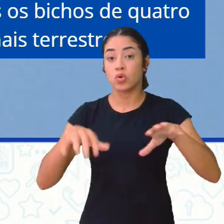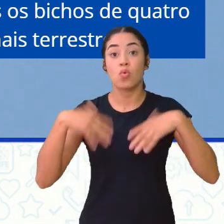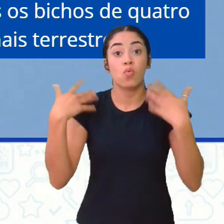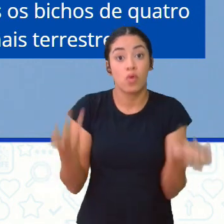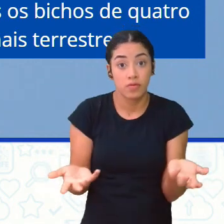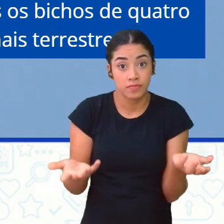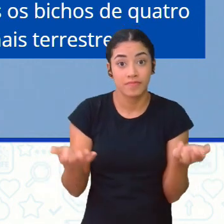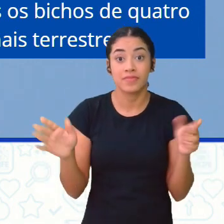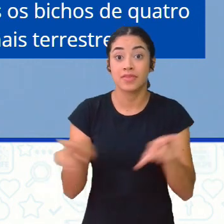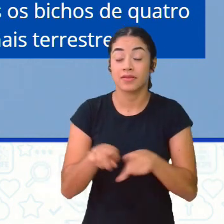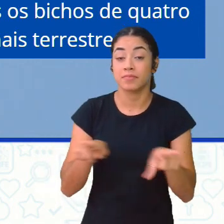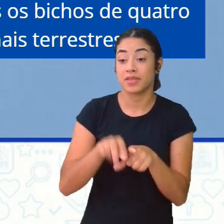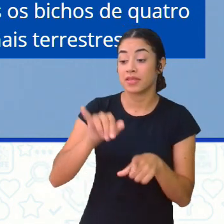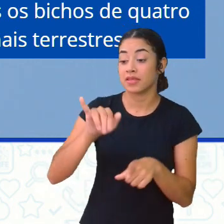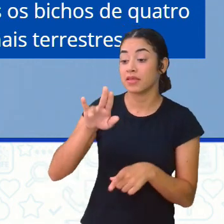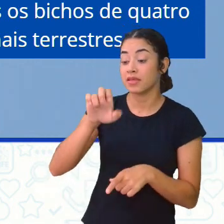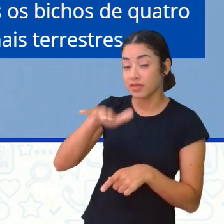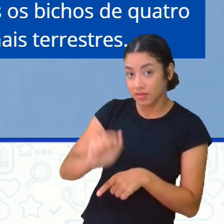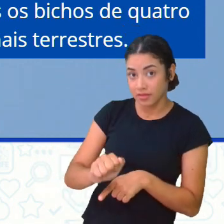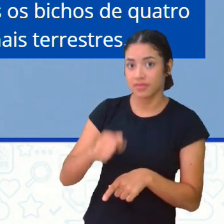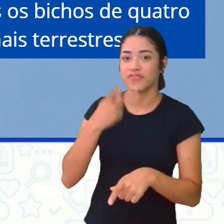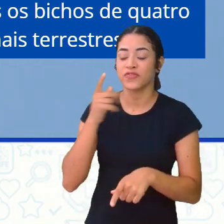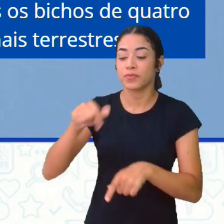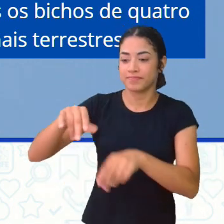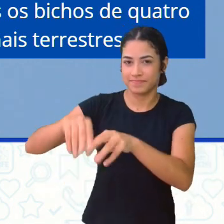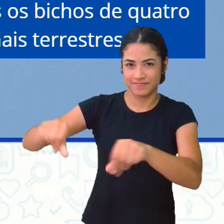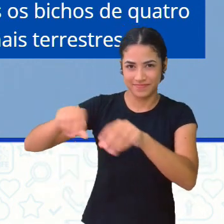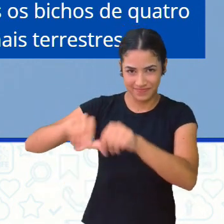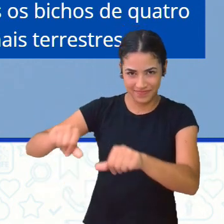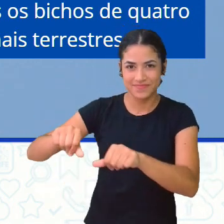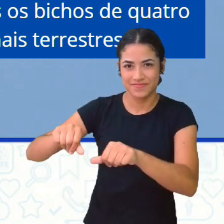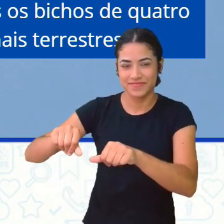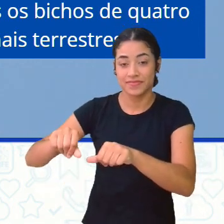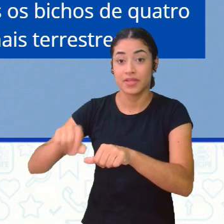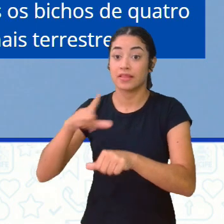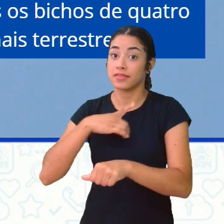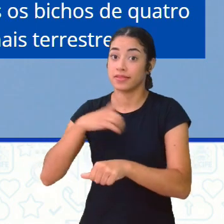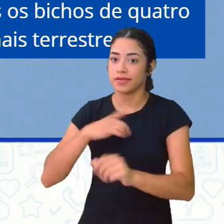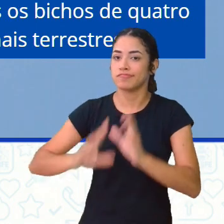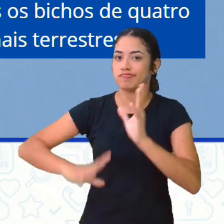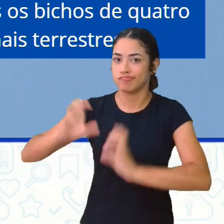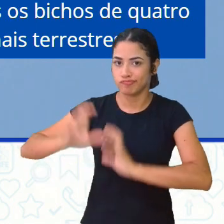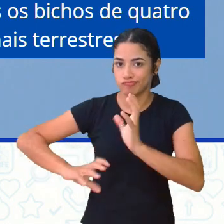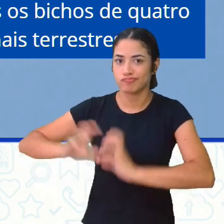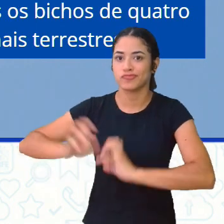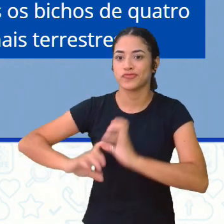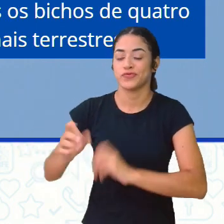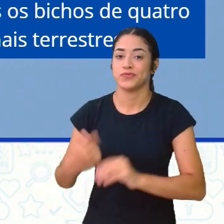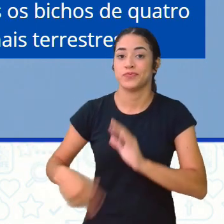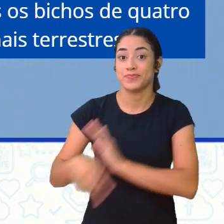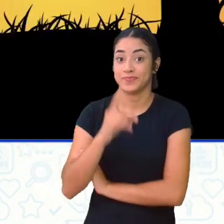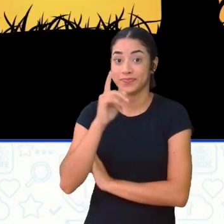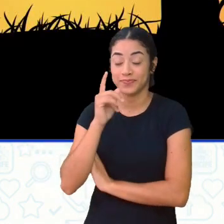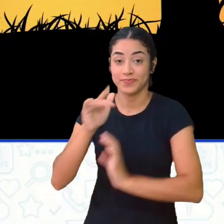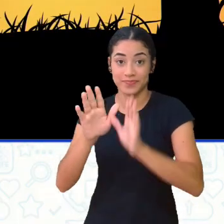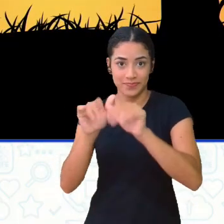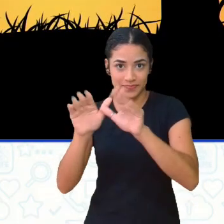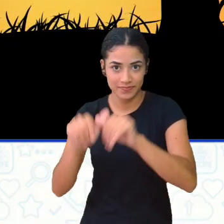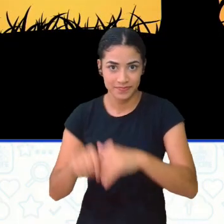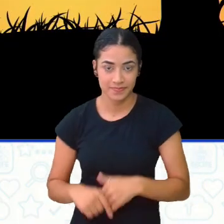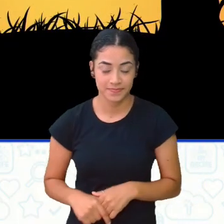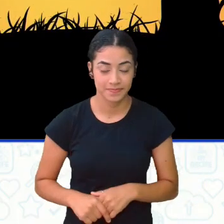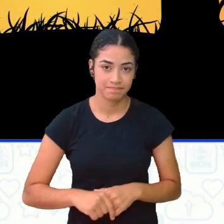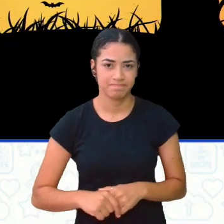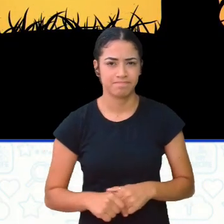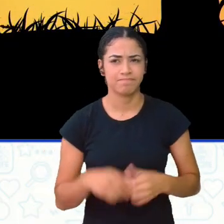a hiena também comunicou para os animais terrestres que haveria um conflito com as aves. Bora ver como essa